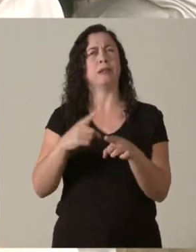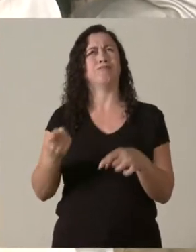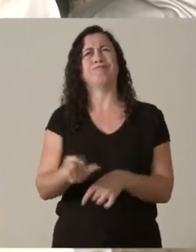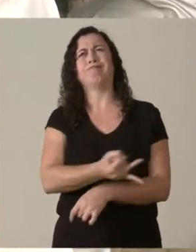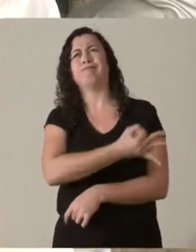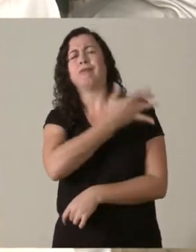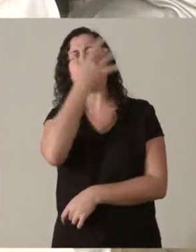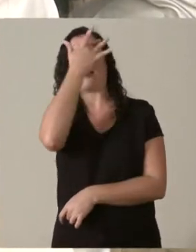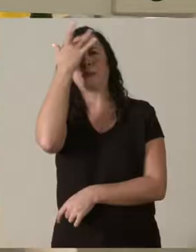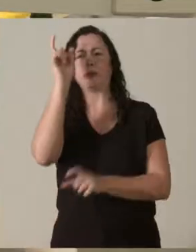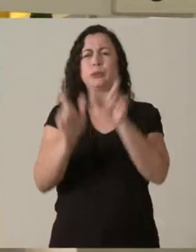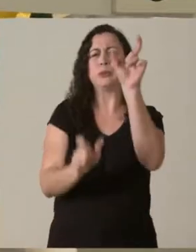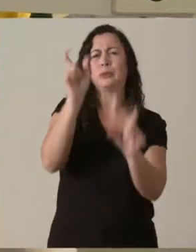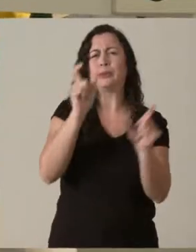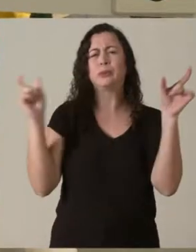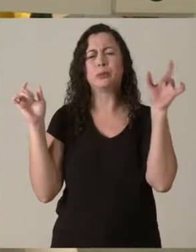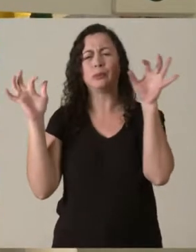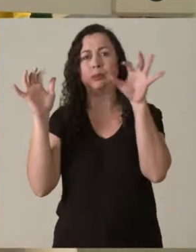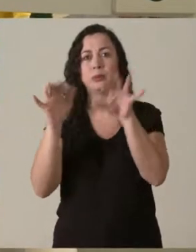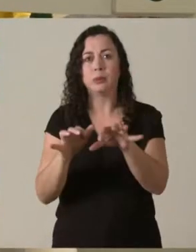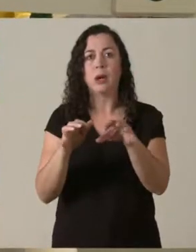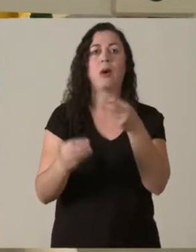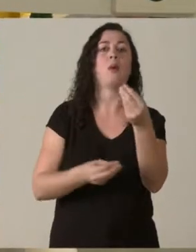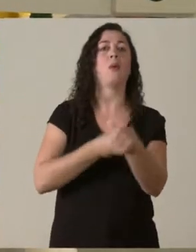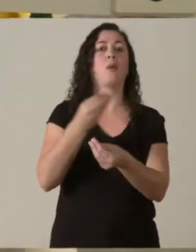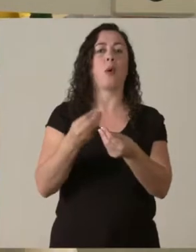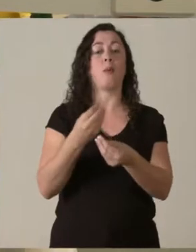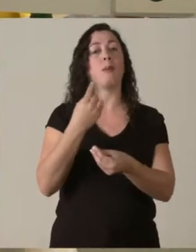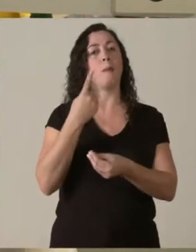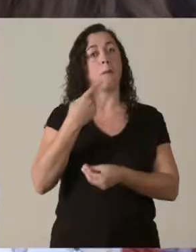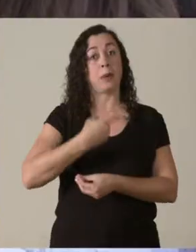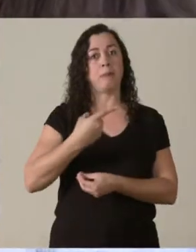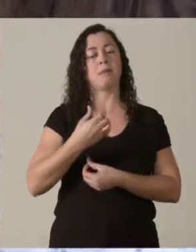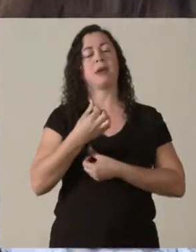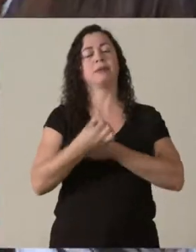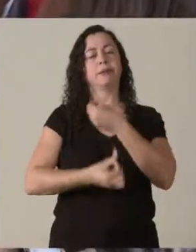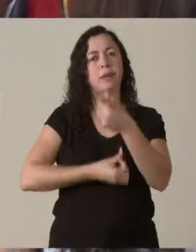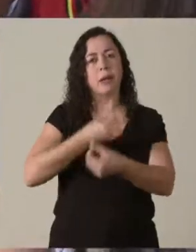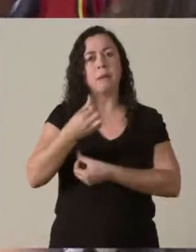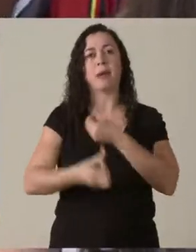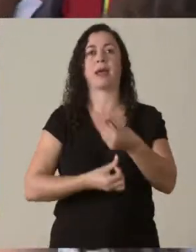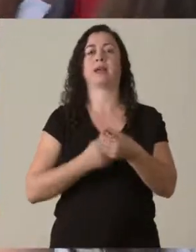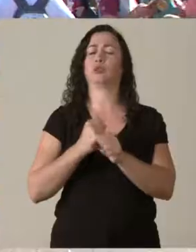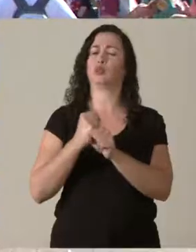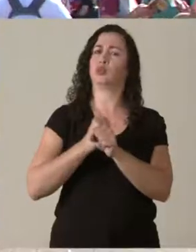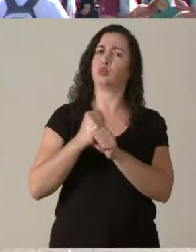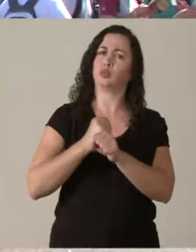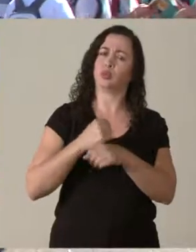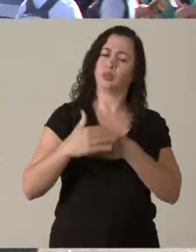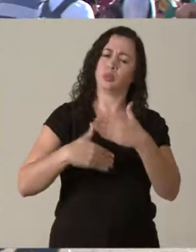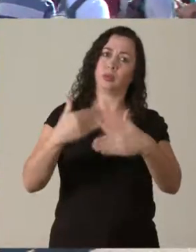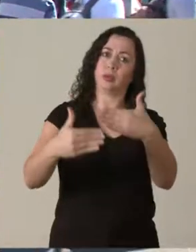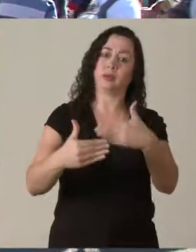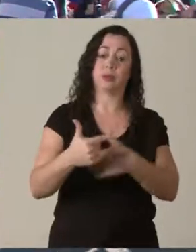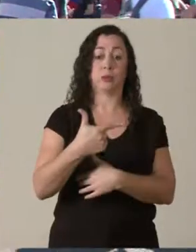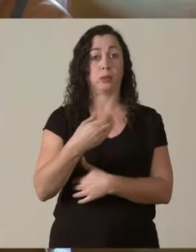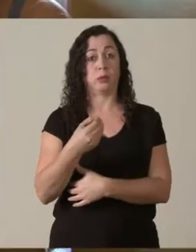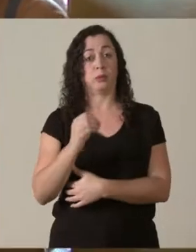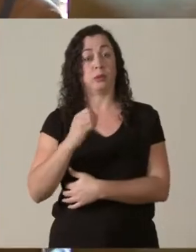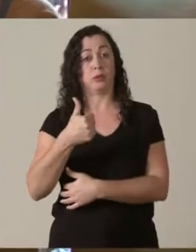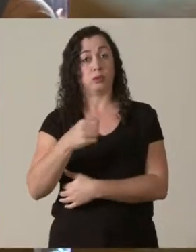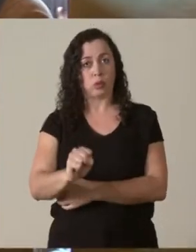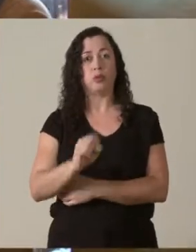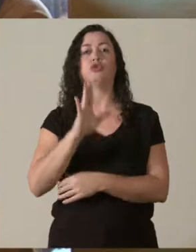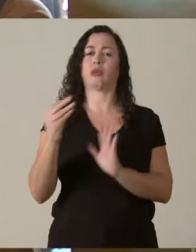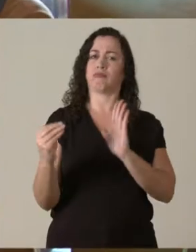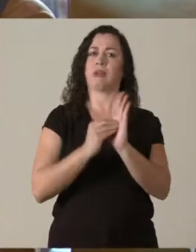campus, passa a acontecer no primeiro semestre de cada ano. Para 2018, a data já foi marcada, dia